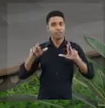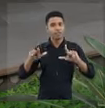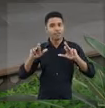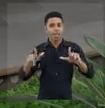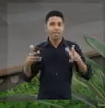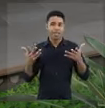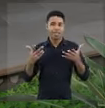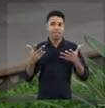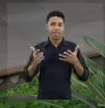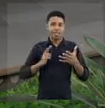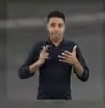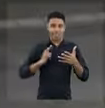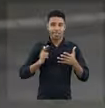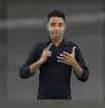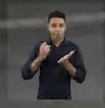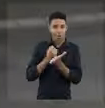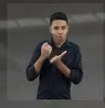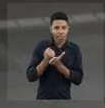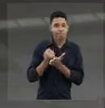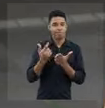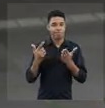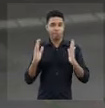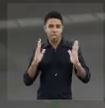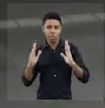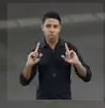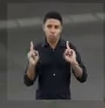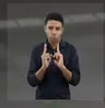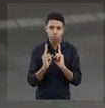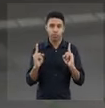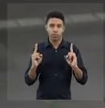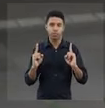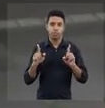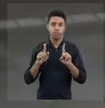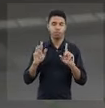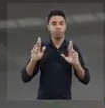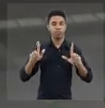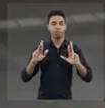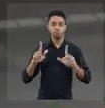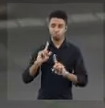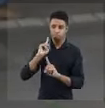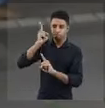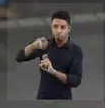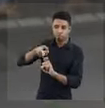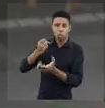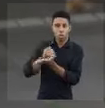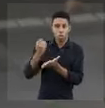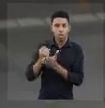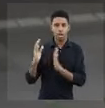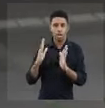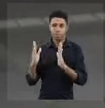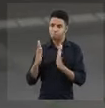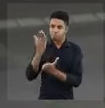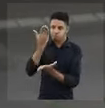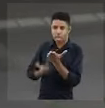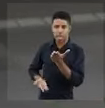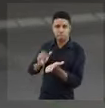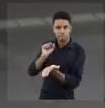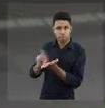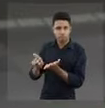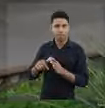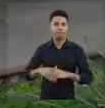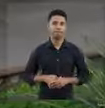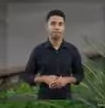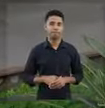os comissionados, por exemplo, a ameaça é mais direta em relação à perda do contrato de